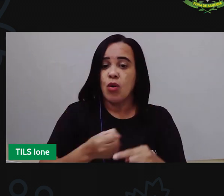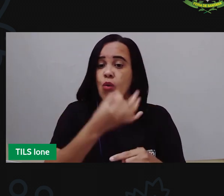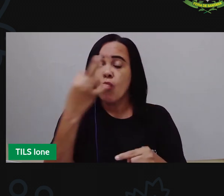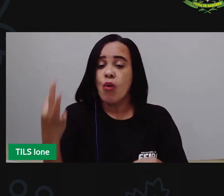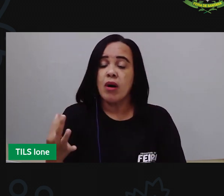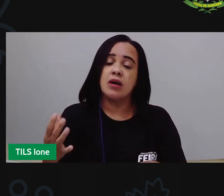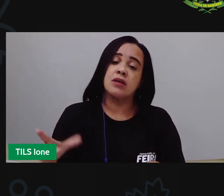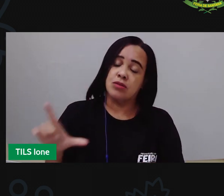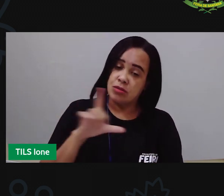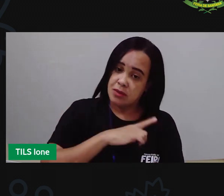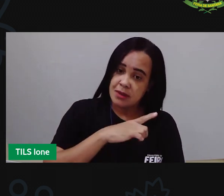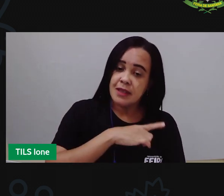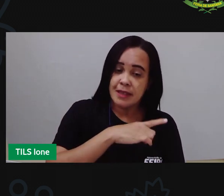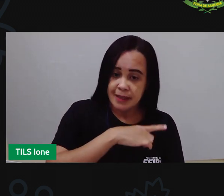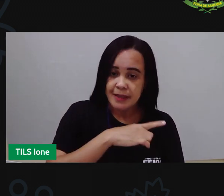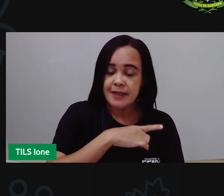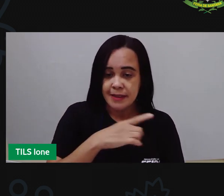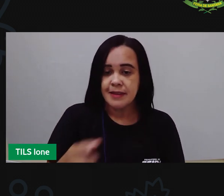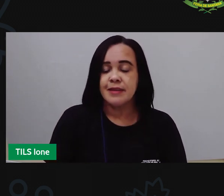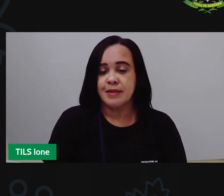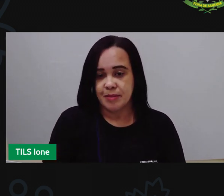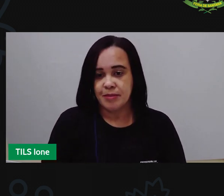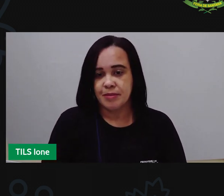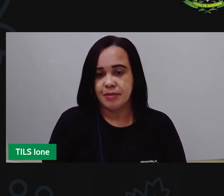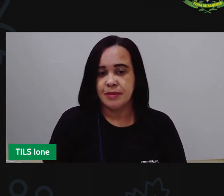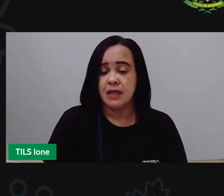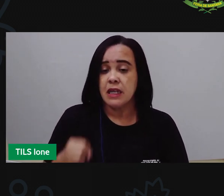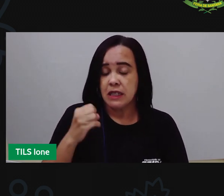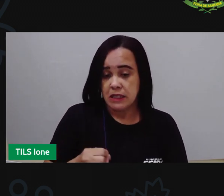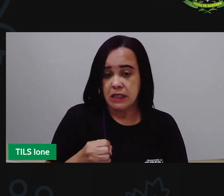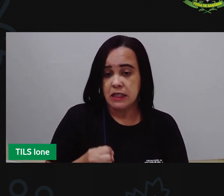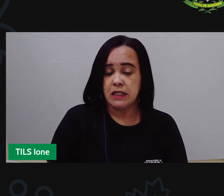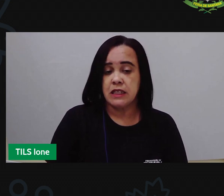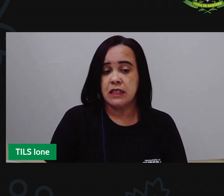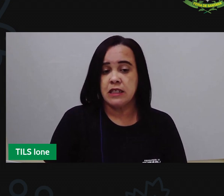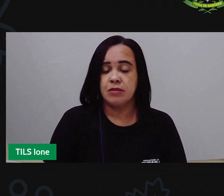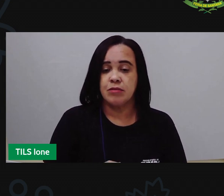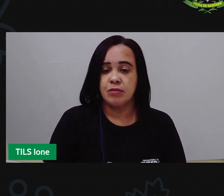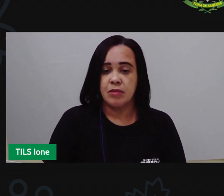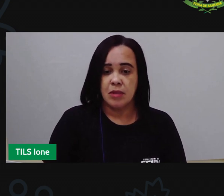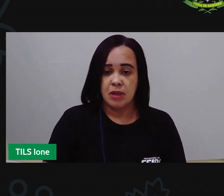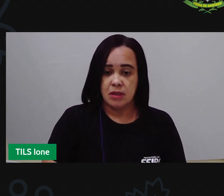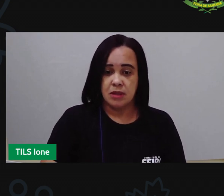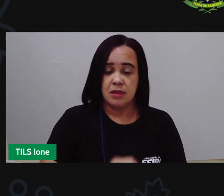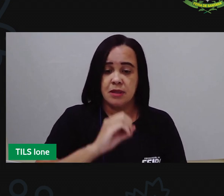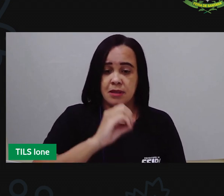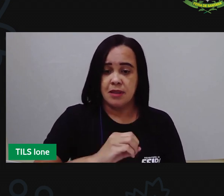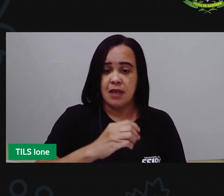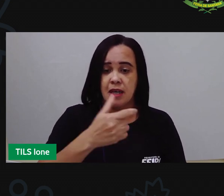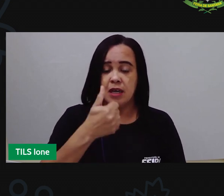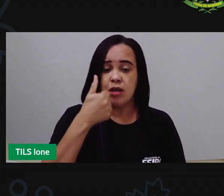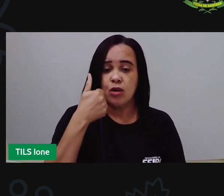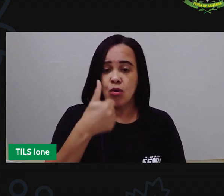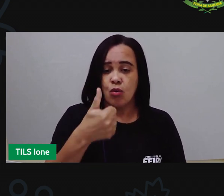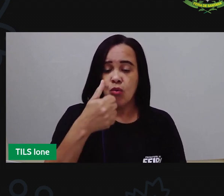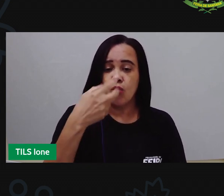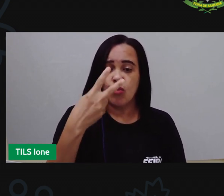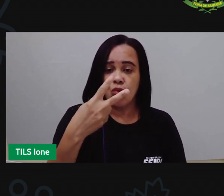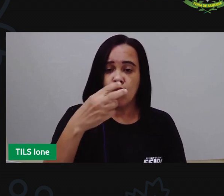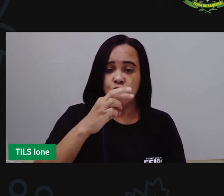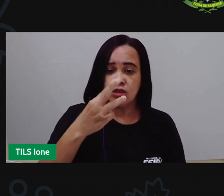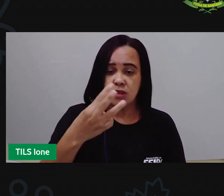descrita em números em ordem decrescente mostrando ali as quantidades